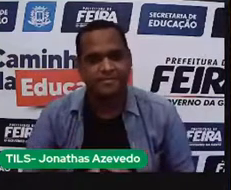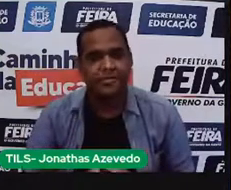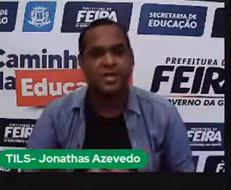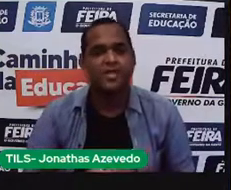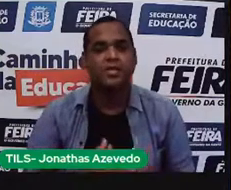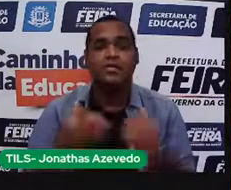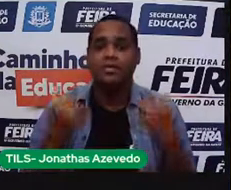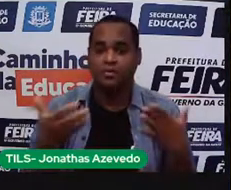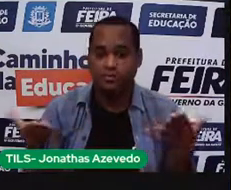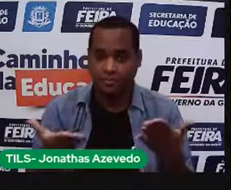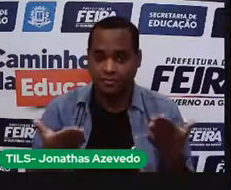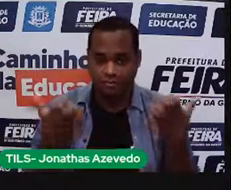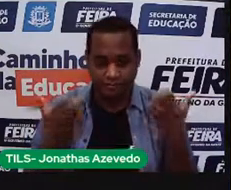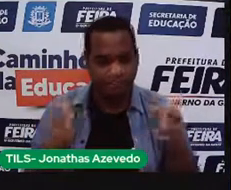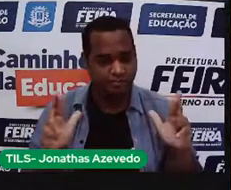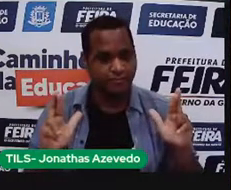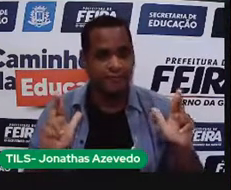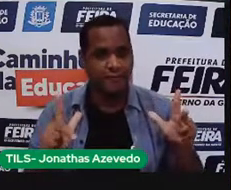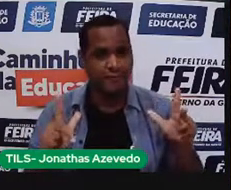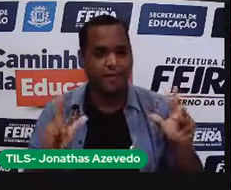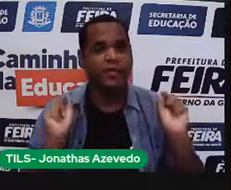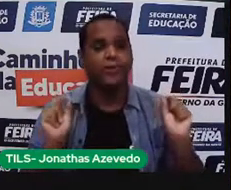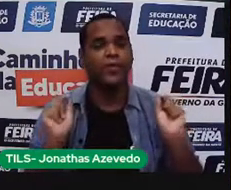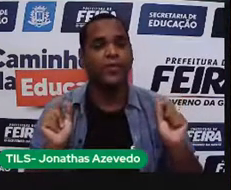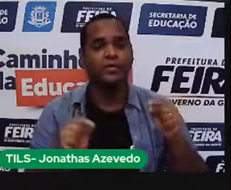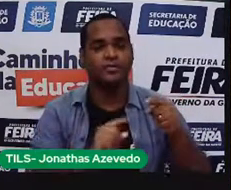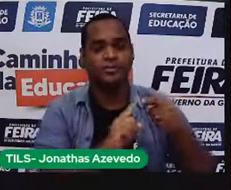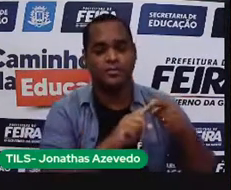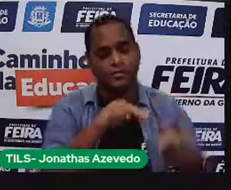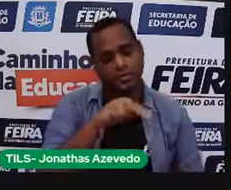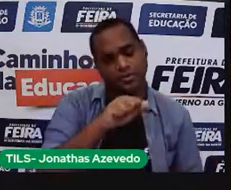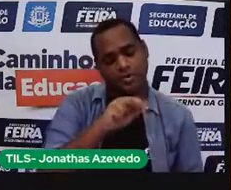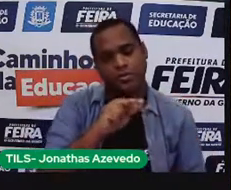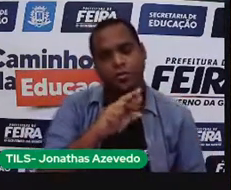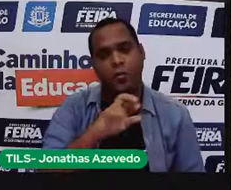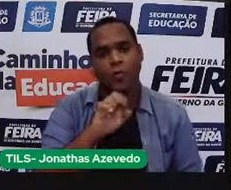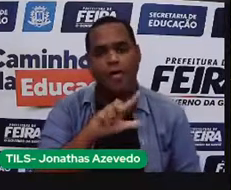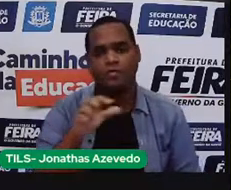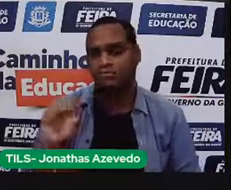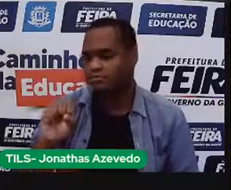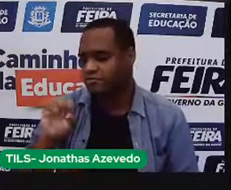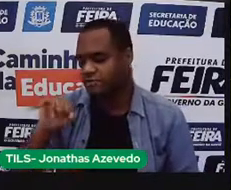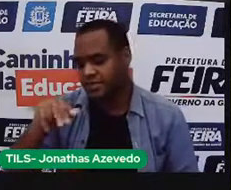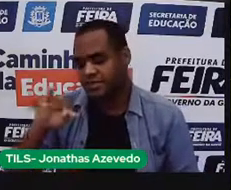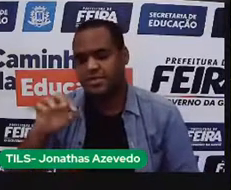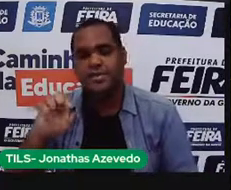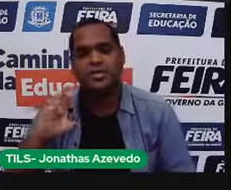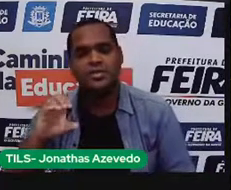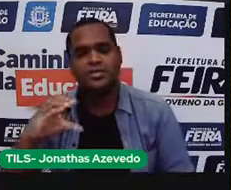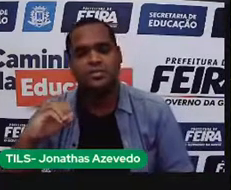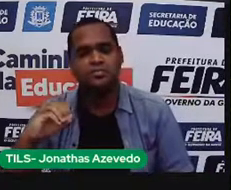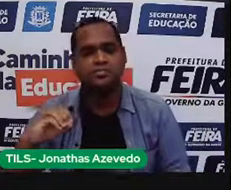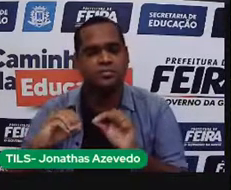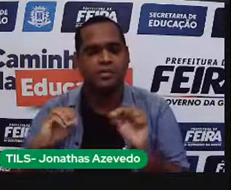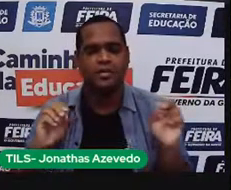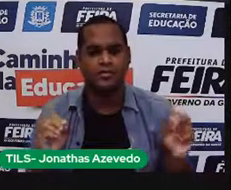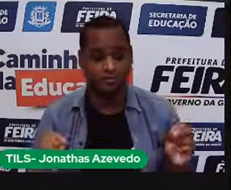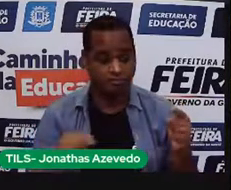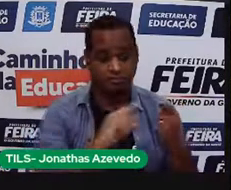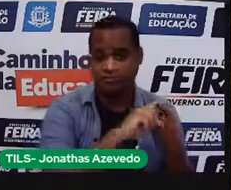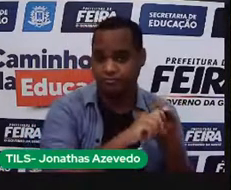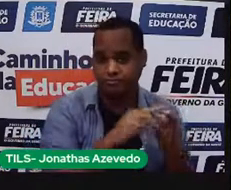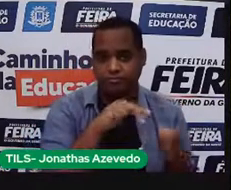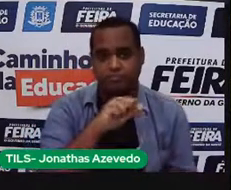Agora, vamos lá diferenciar de forma bem simples o que é um material natural e o que é um material sintético. O material natural são